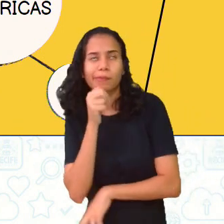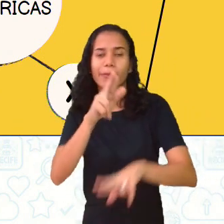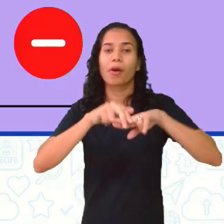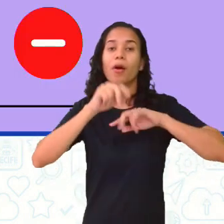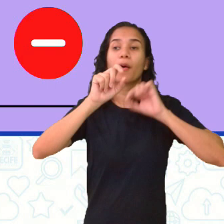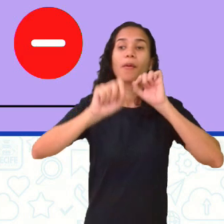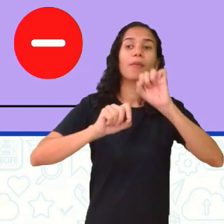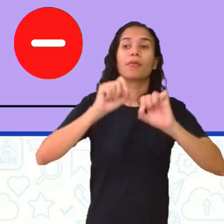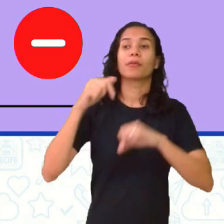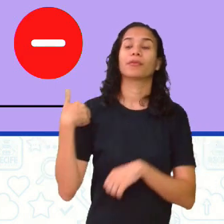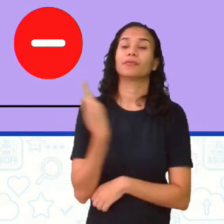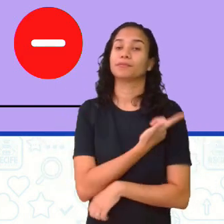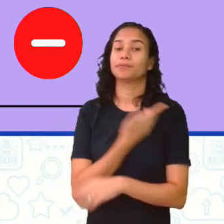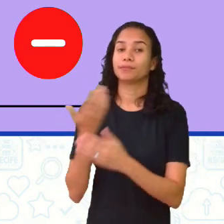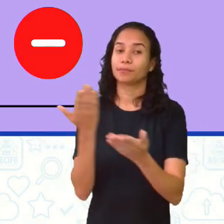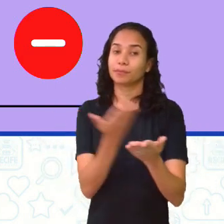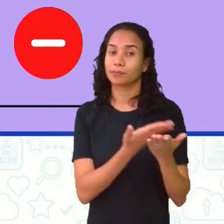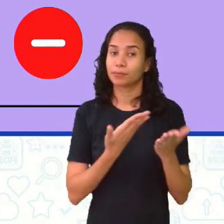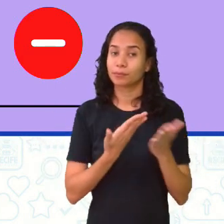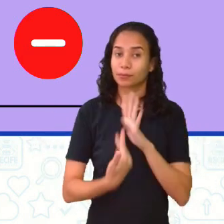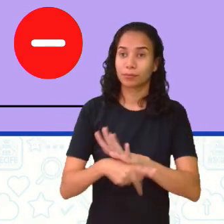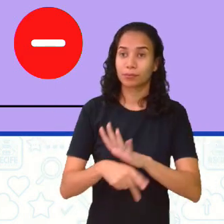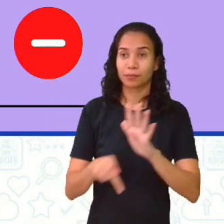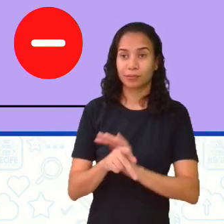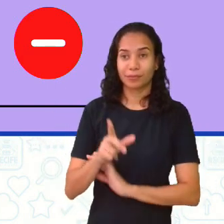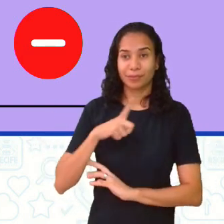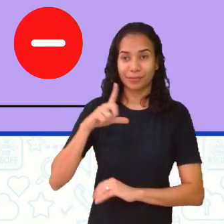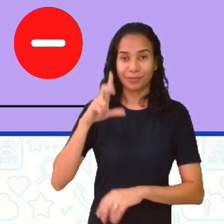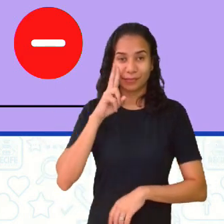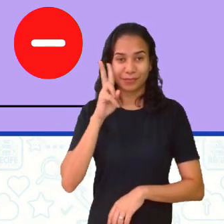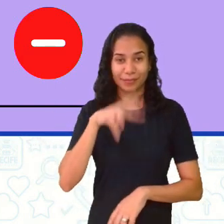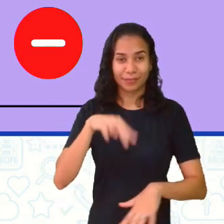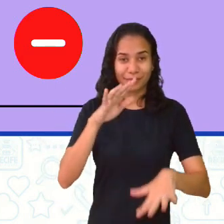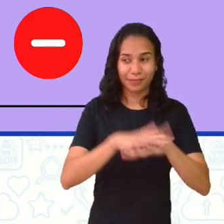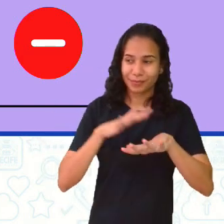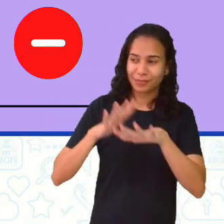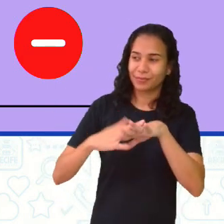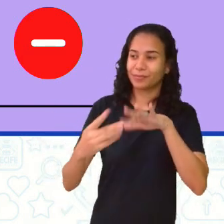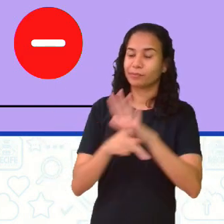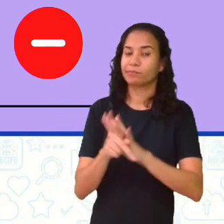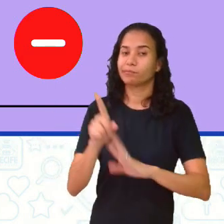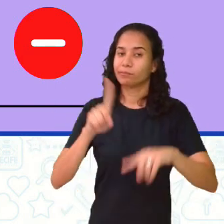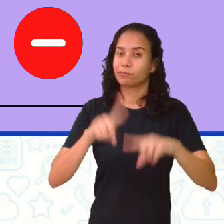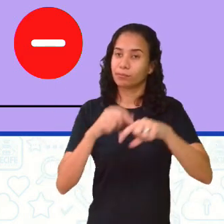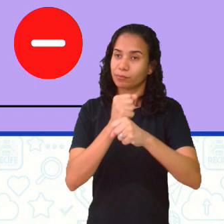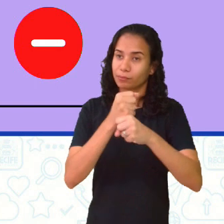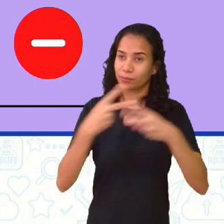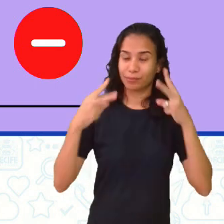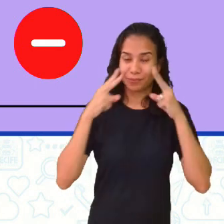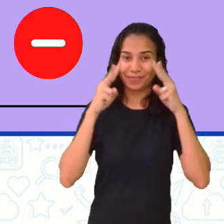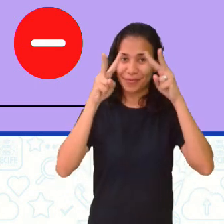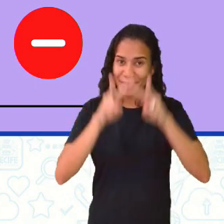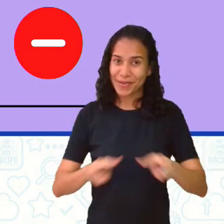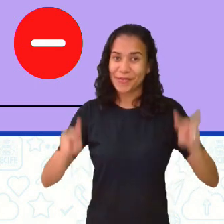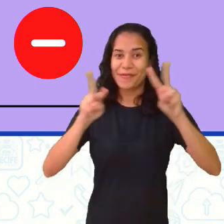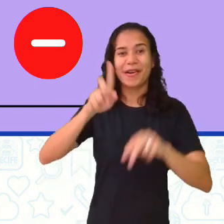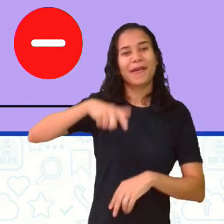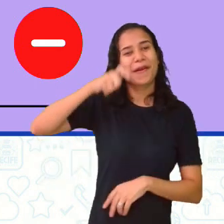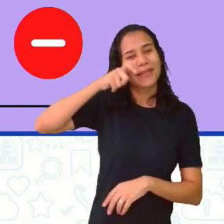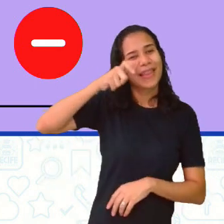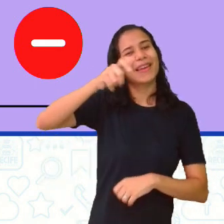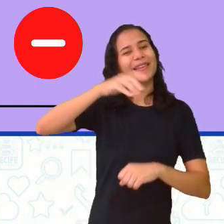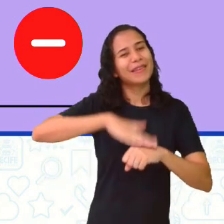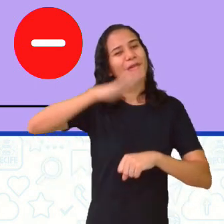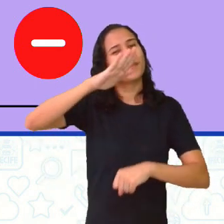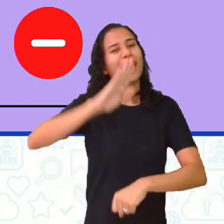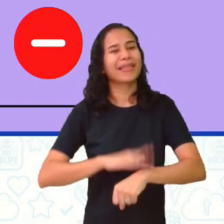quê? Porque a gente vai trabalhar com os ladrilhos algébricos e é material manipulativo e tudo que é mais interessante